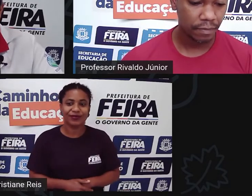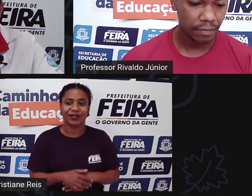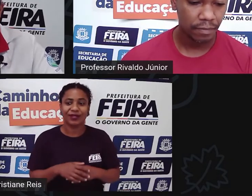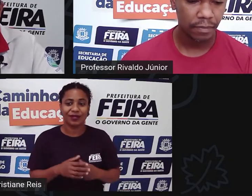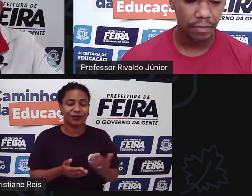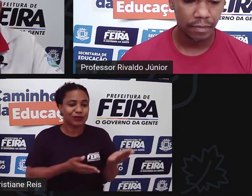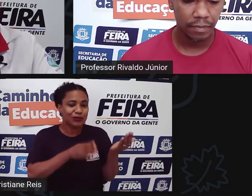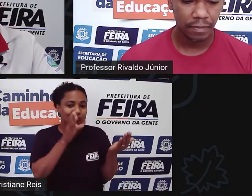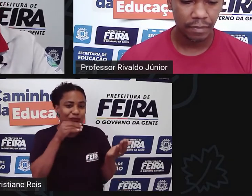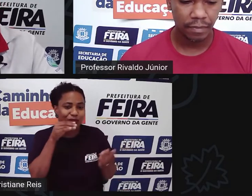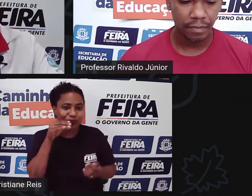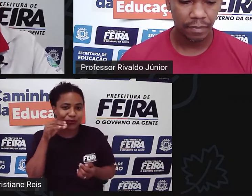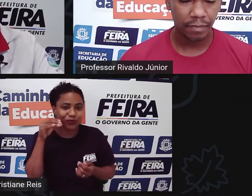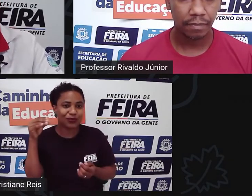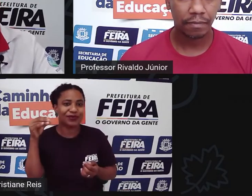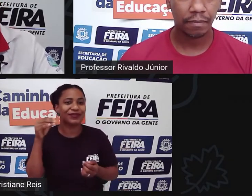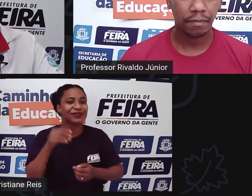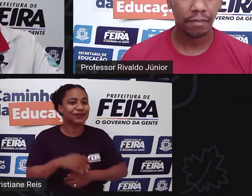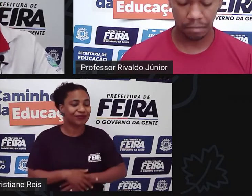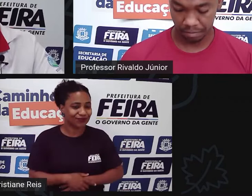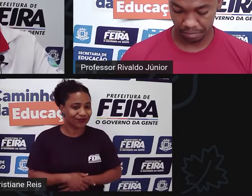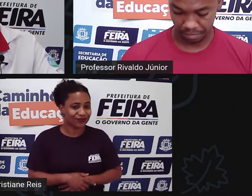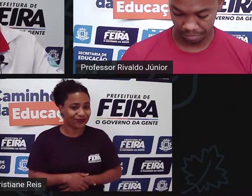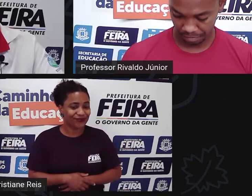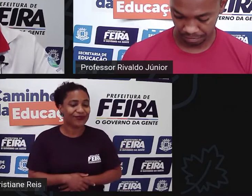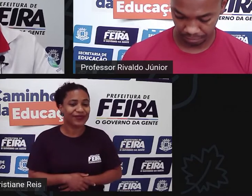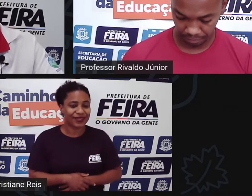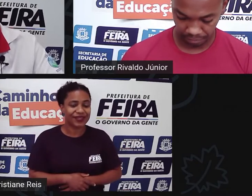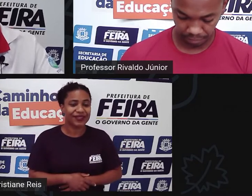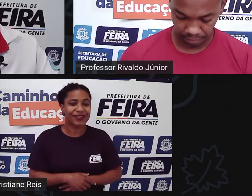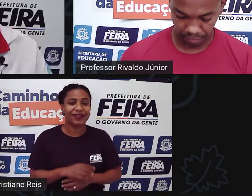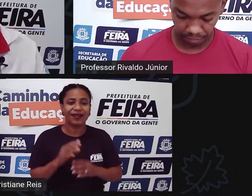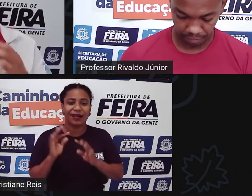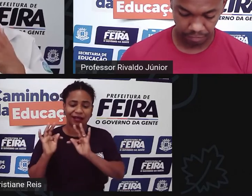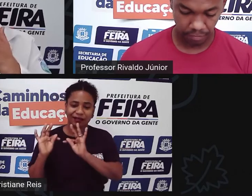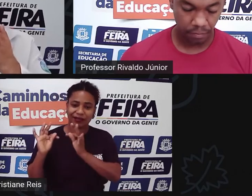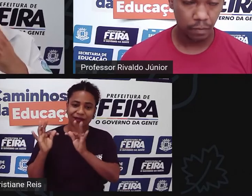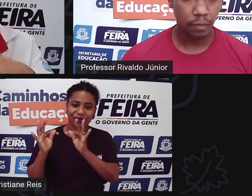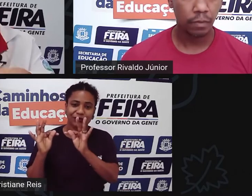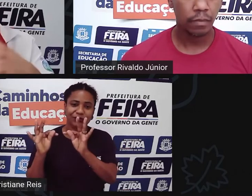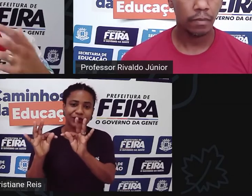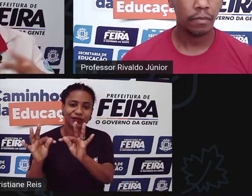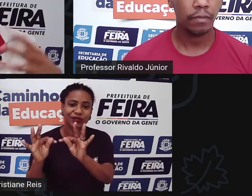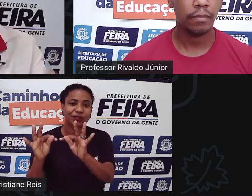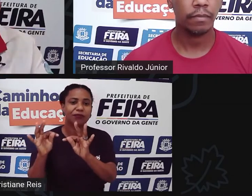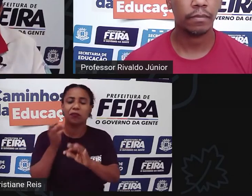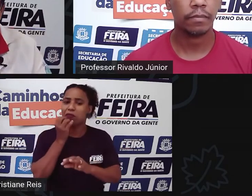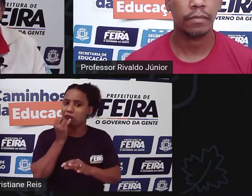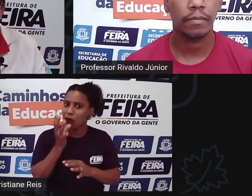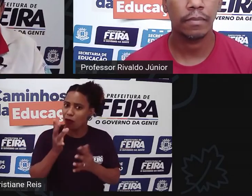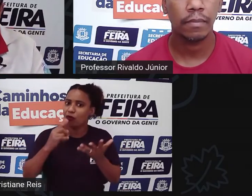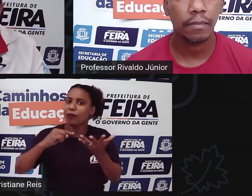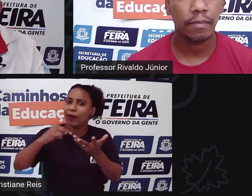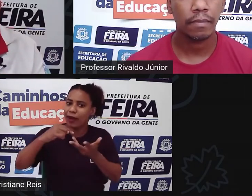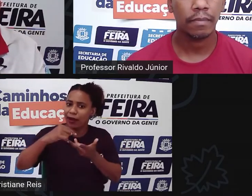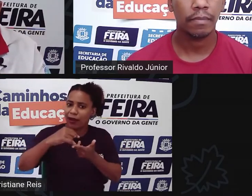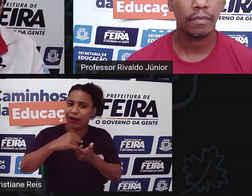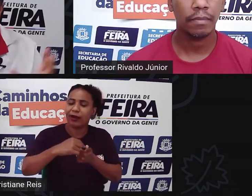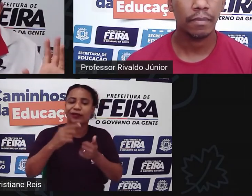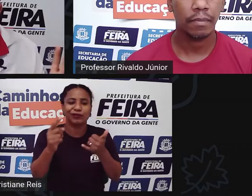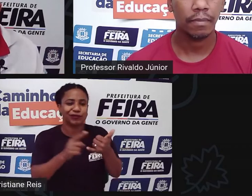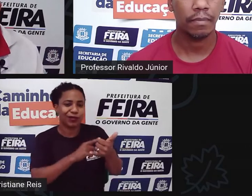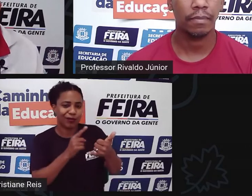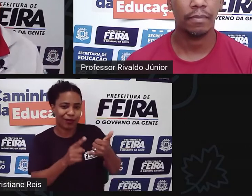Nossos adolescentes no geral, eu acredito que a tecnologia tem muitas coisas boas, celular,